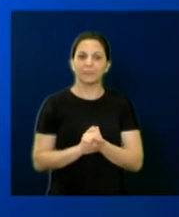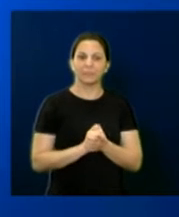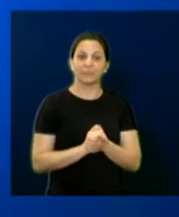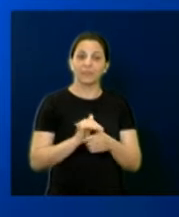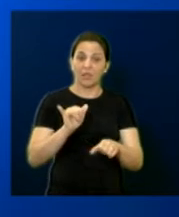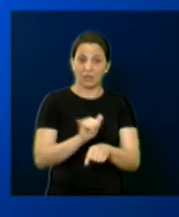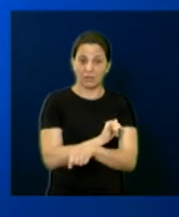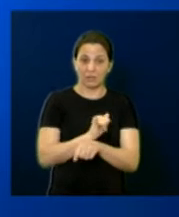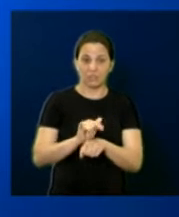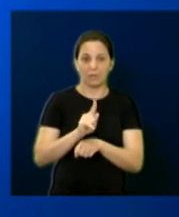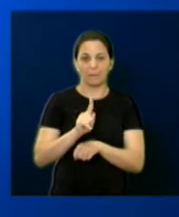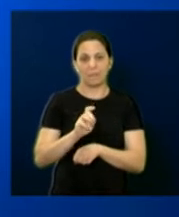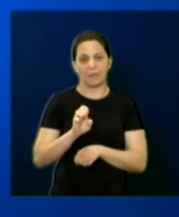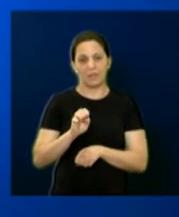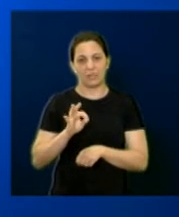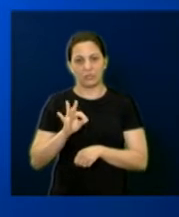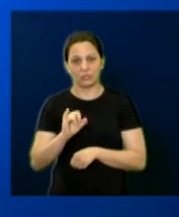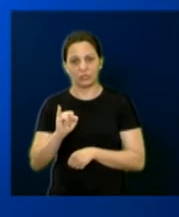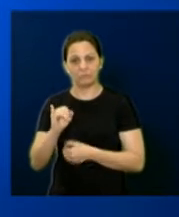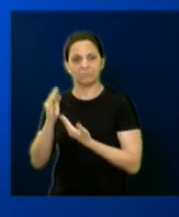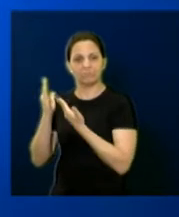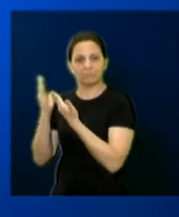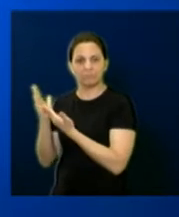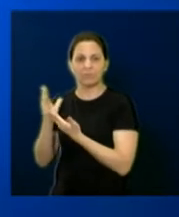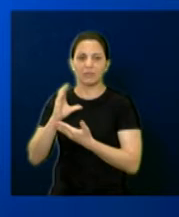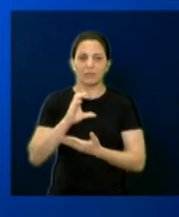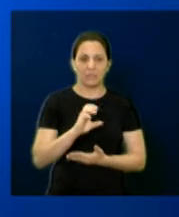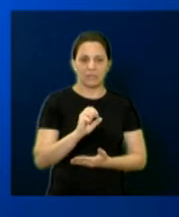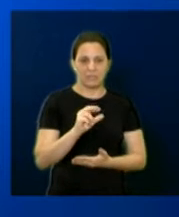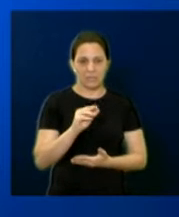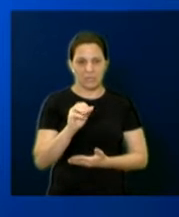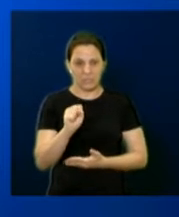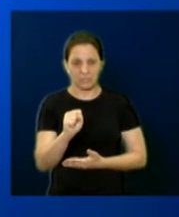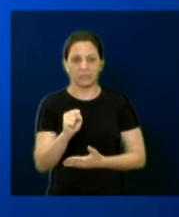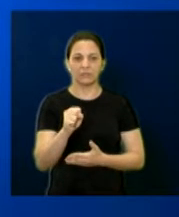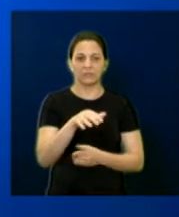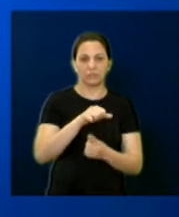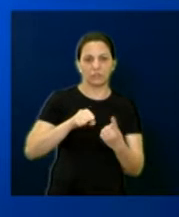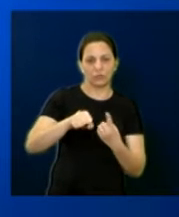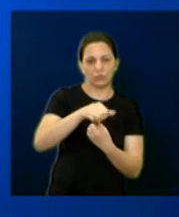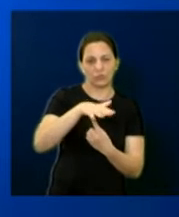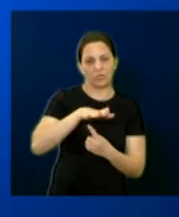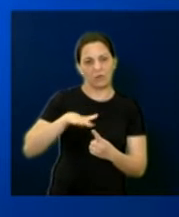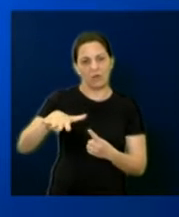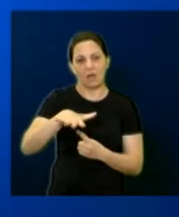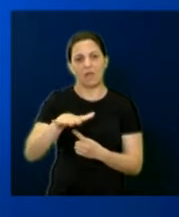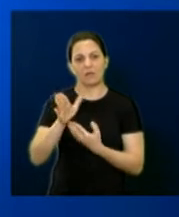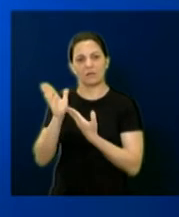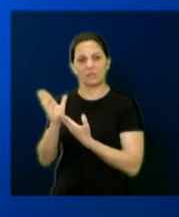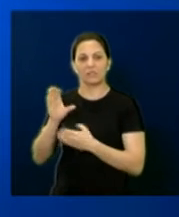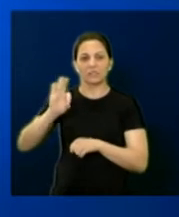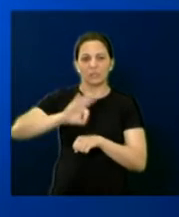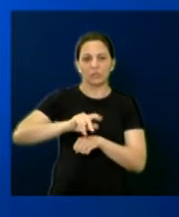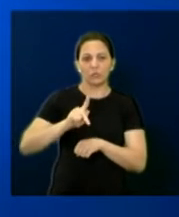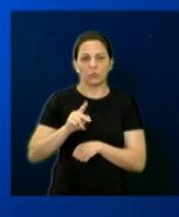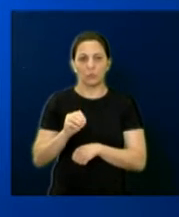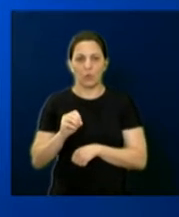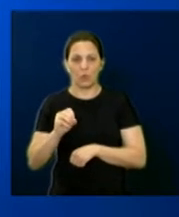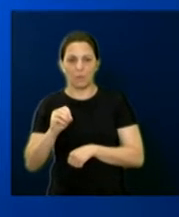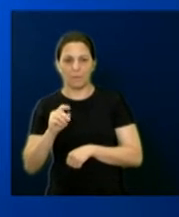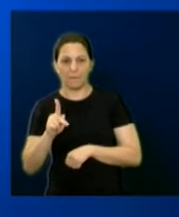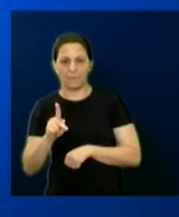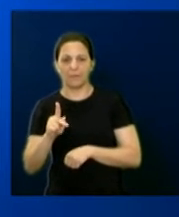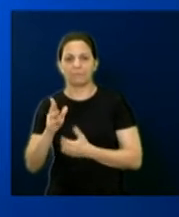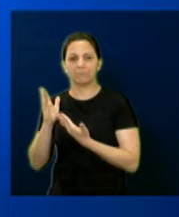Ações Estratégicas do PET, 40 mil. CREAS, Abordagem Social, 60 mil. Centro Pop, Abordagem Social, 51